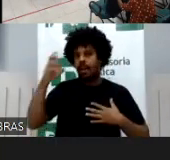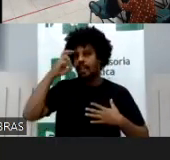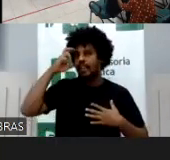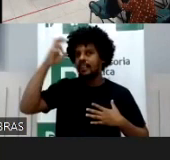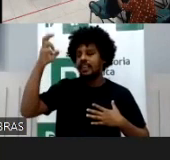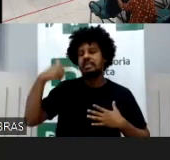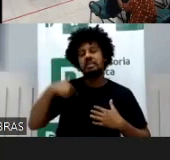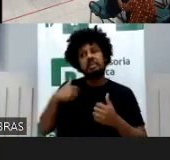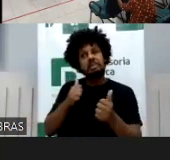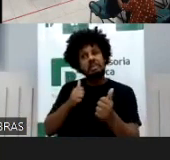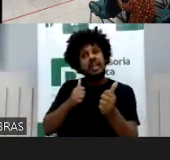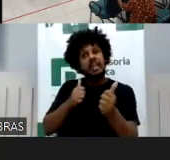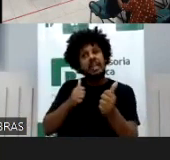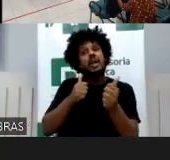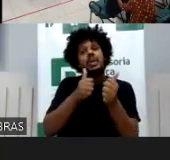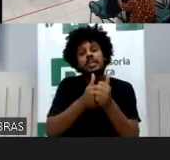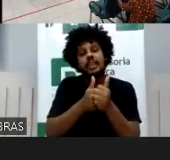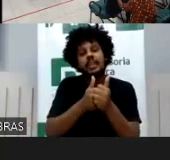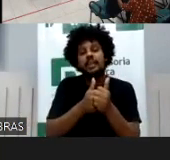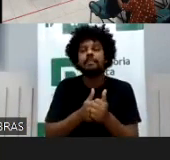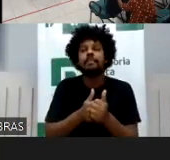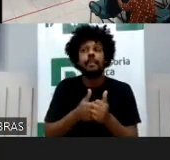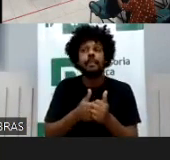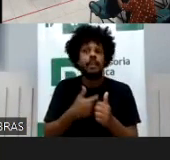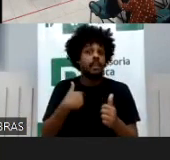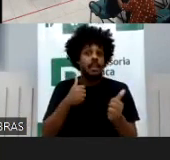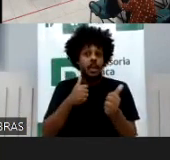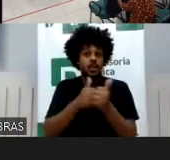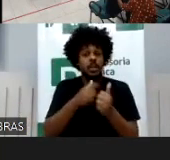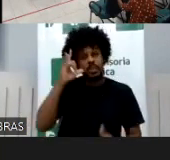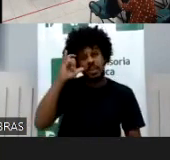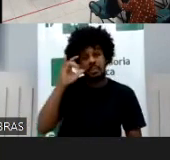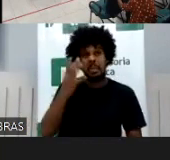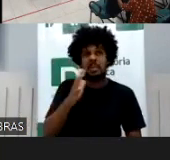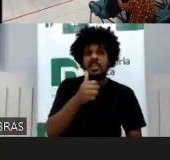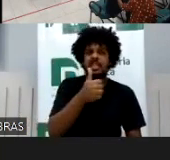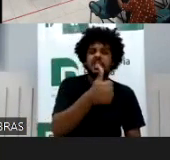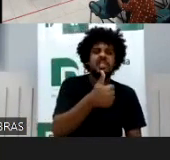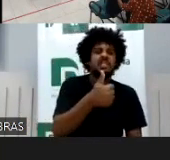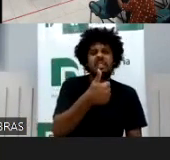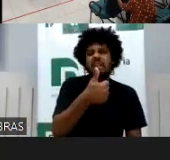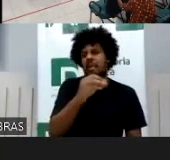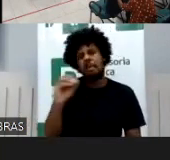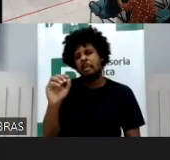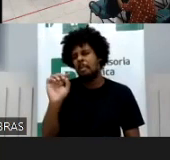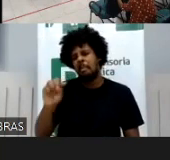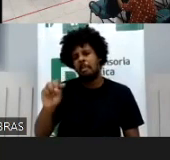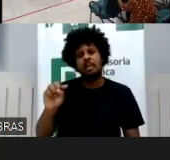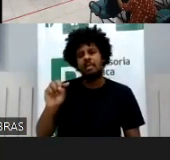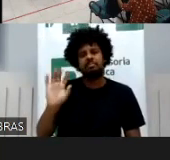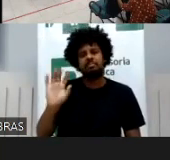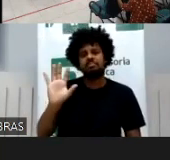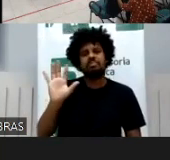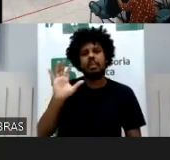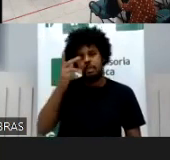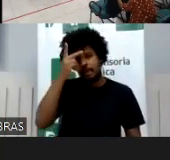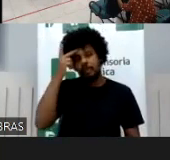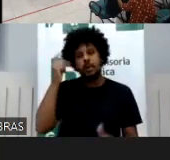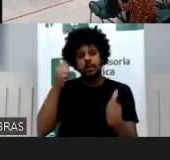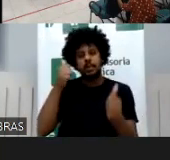seguir e sigo no Instagram hoje, ela deve ter, sei lá, cento e poucos mil seguidores, lançou um livro muito interessante sobre essa questão do consumo